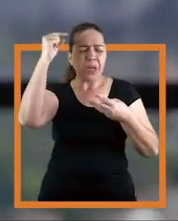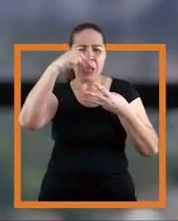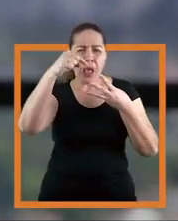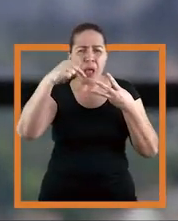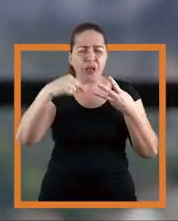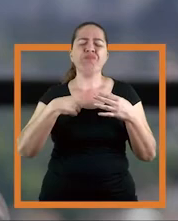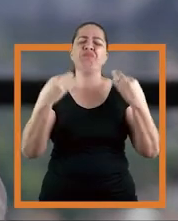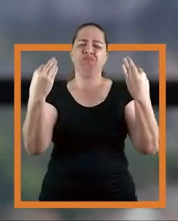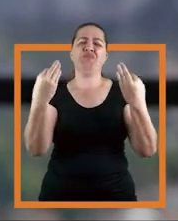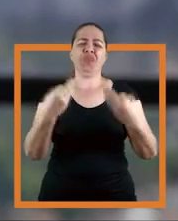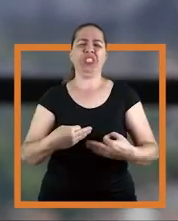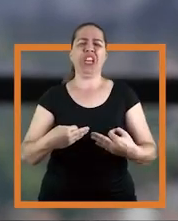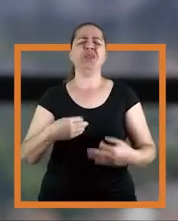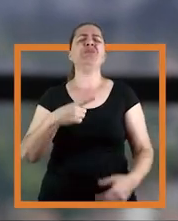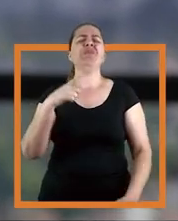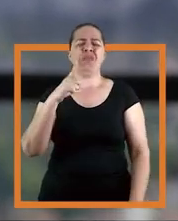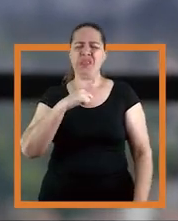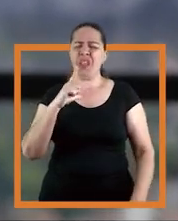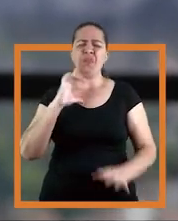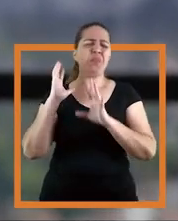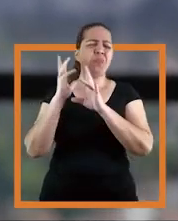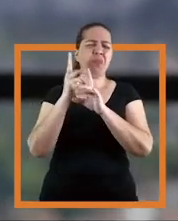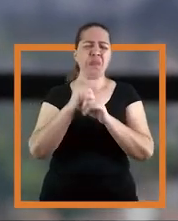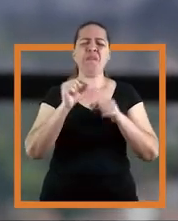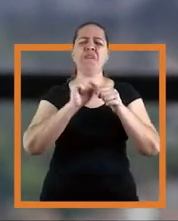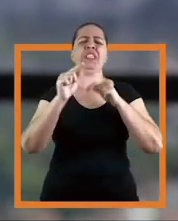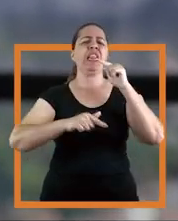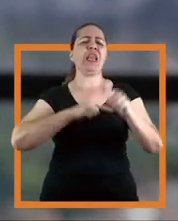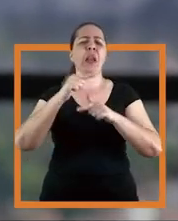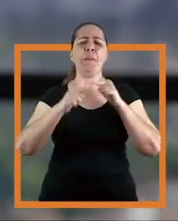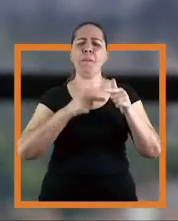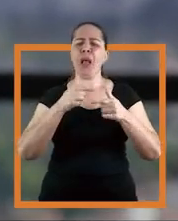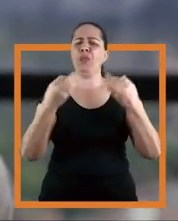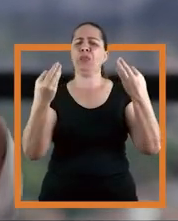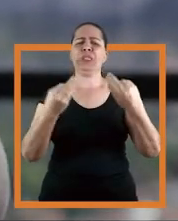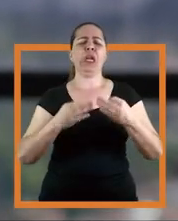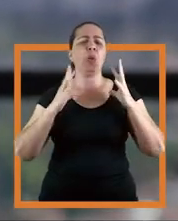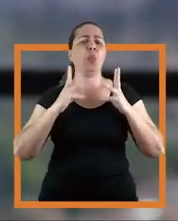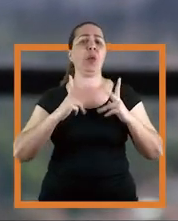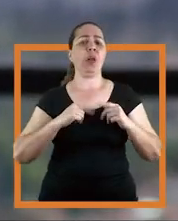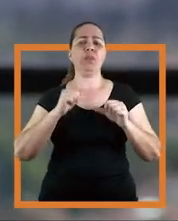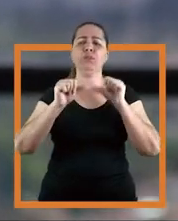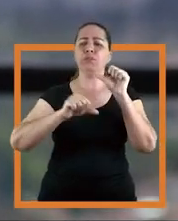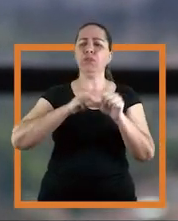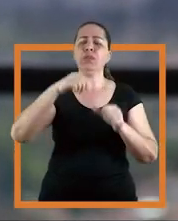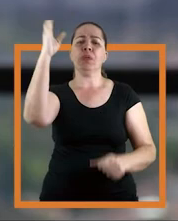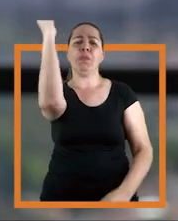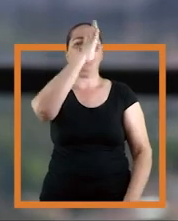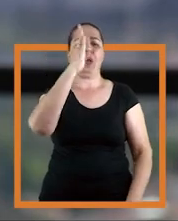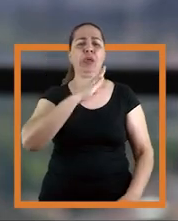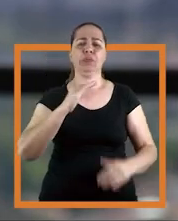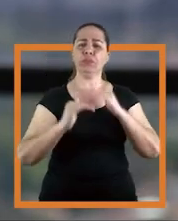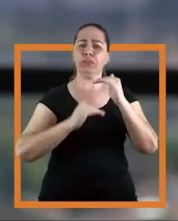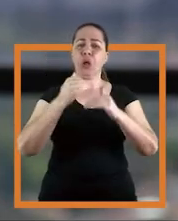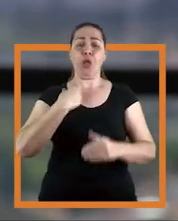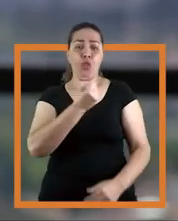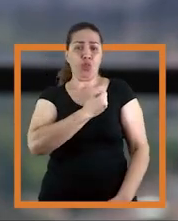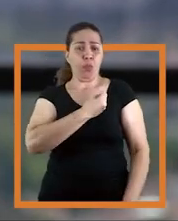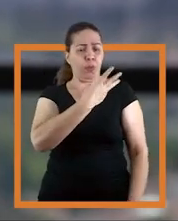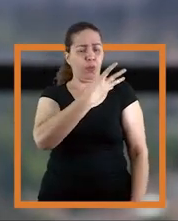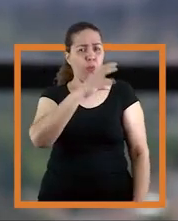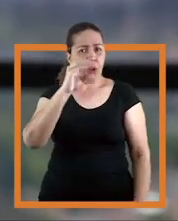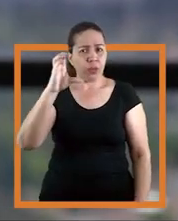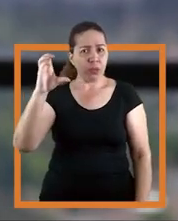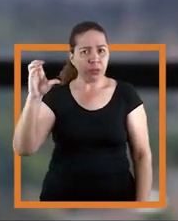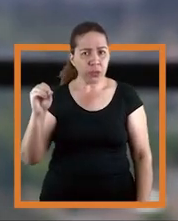posso garantir. Nós temos todas as condições de fazer um trabalho coeso na reconstrução do nosso Brasil. O meu número